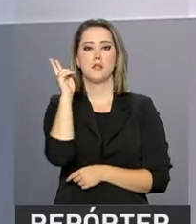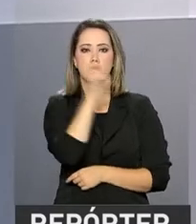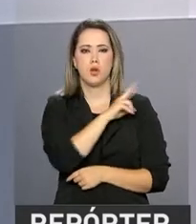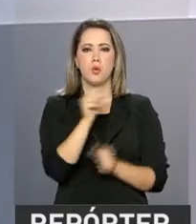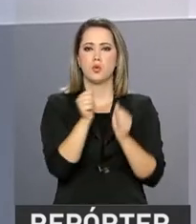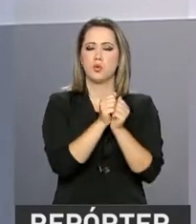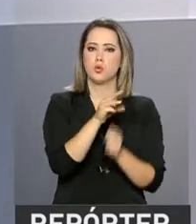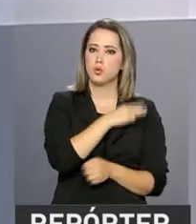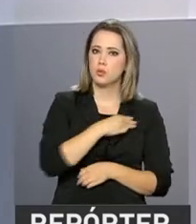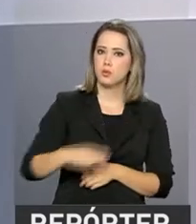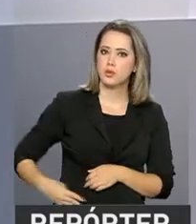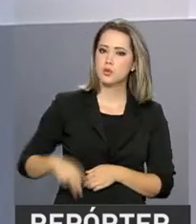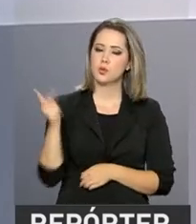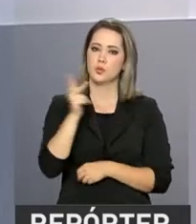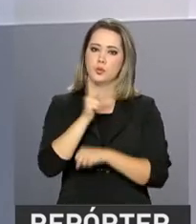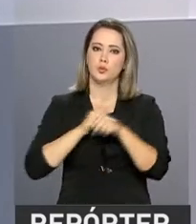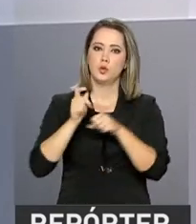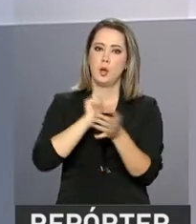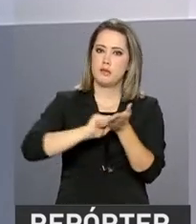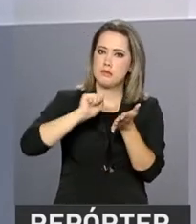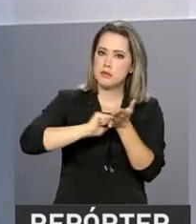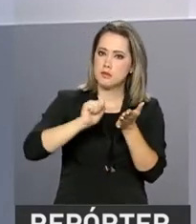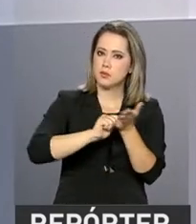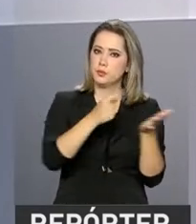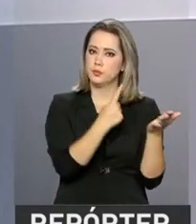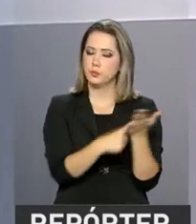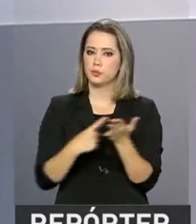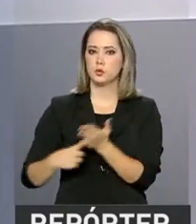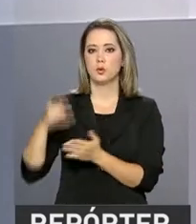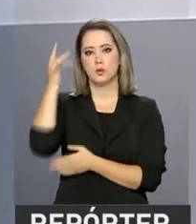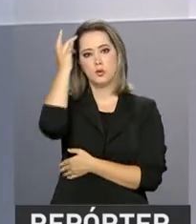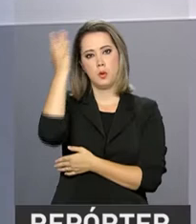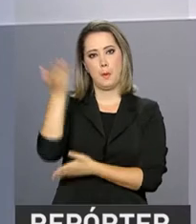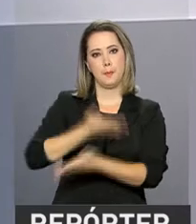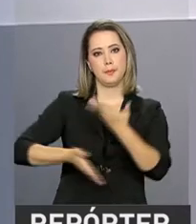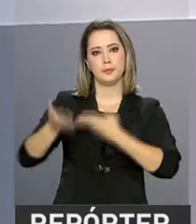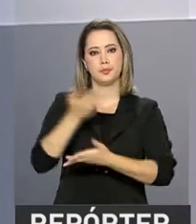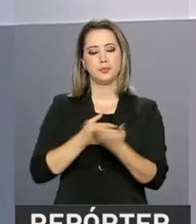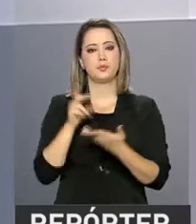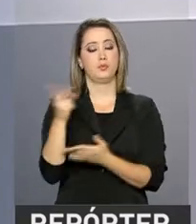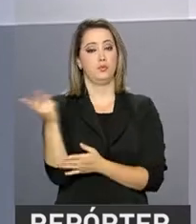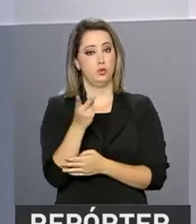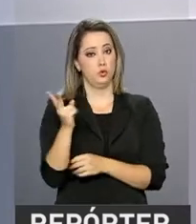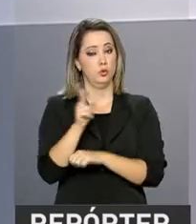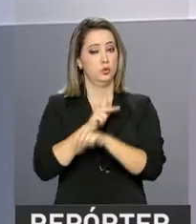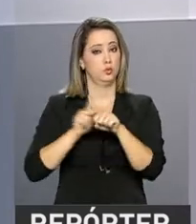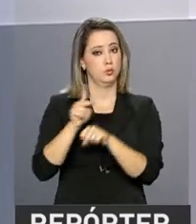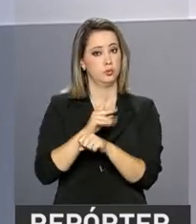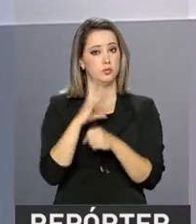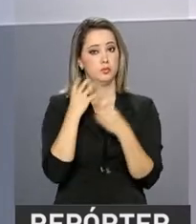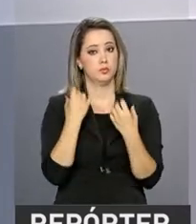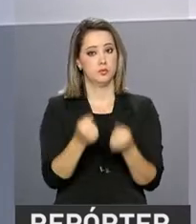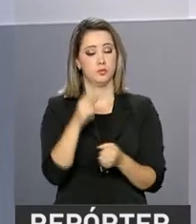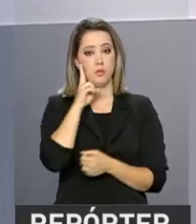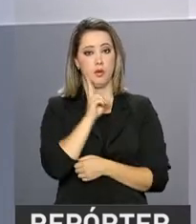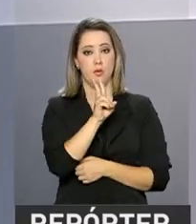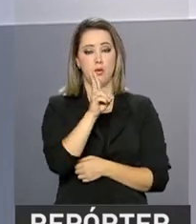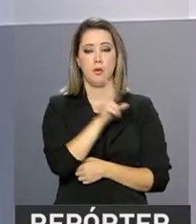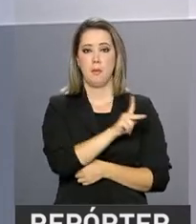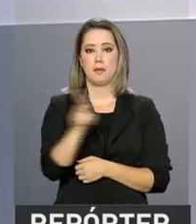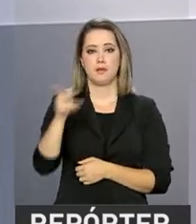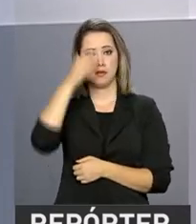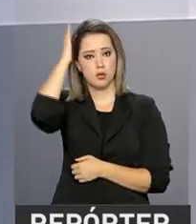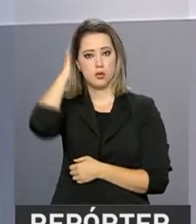ministros dos dois países assinaram uma série de acordos que vão facilitar o comércio e os investimentos bilaterais. O presidente